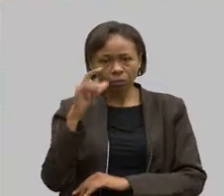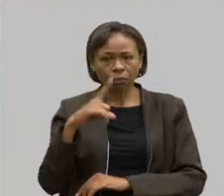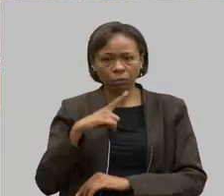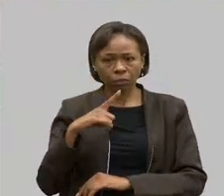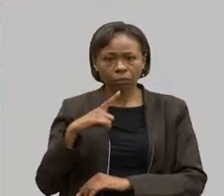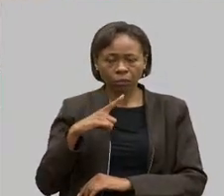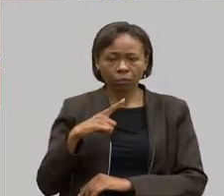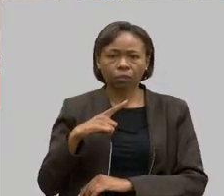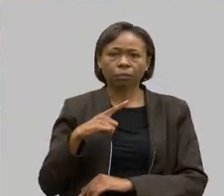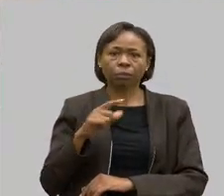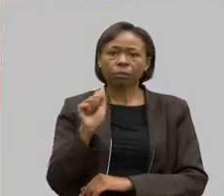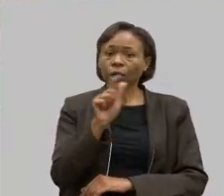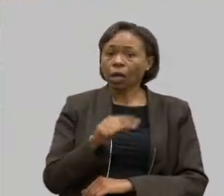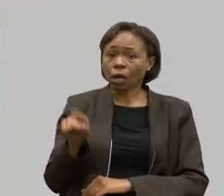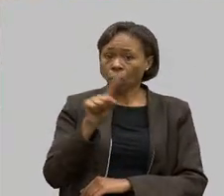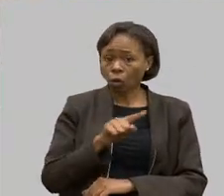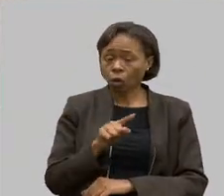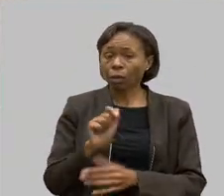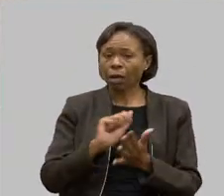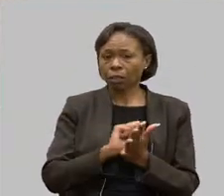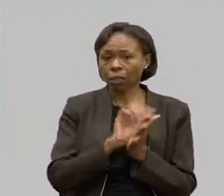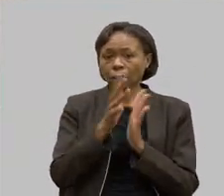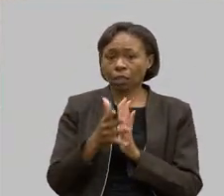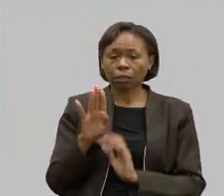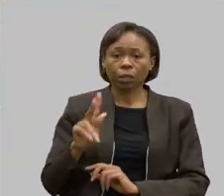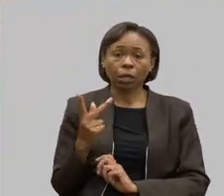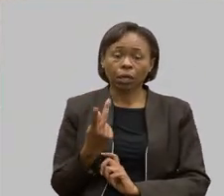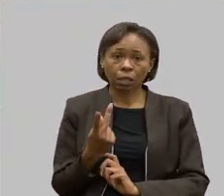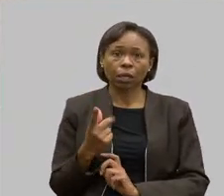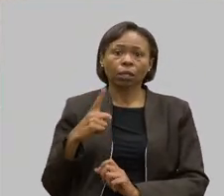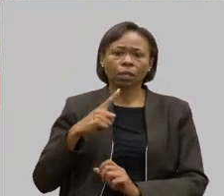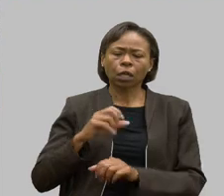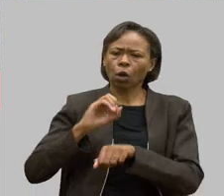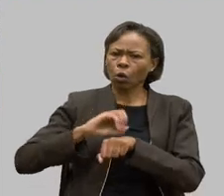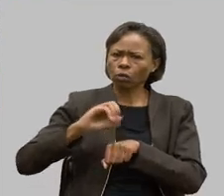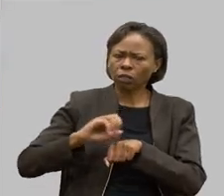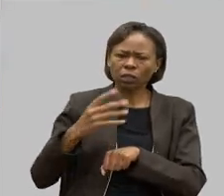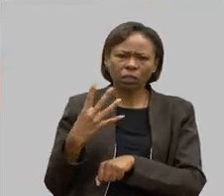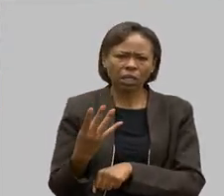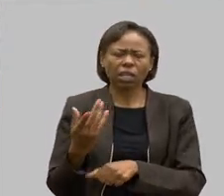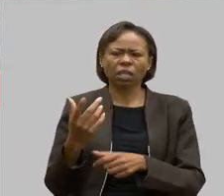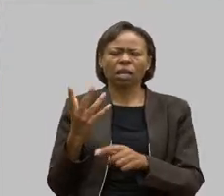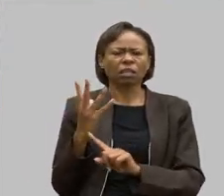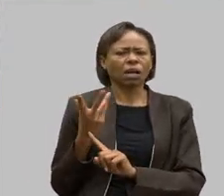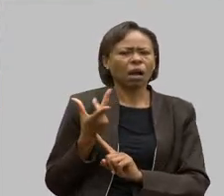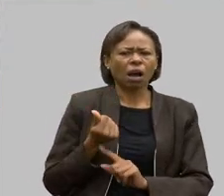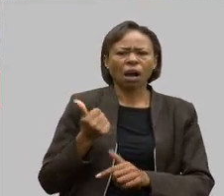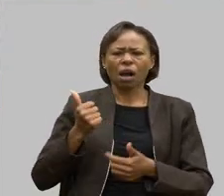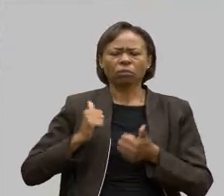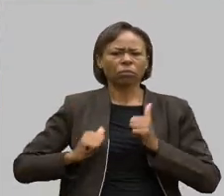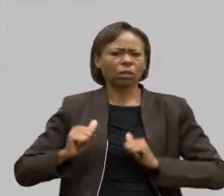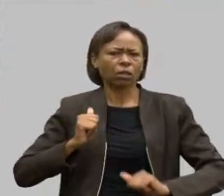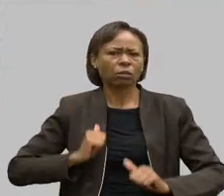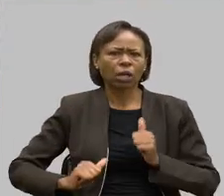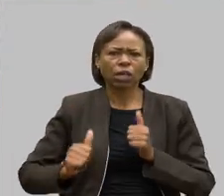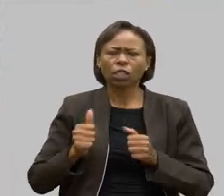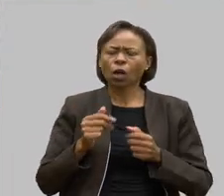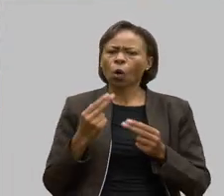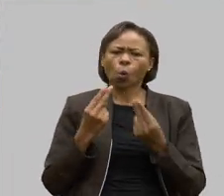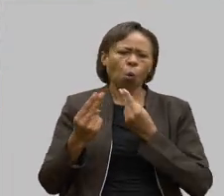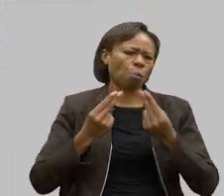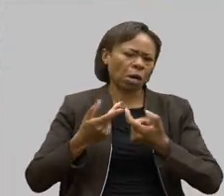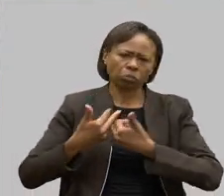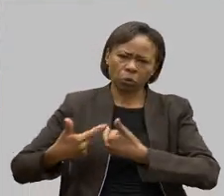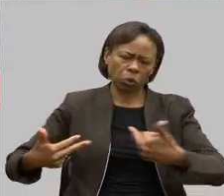acessabh. A gente tem quatro oficinas com inscrições abertas, oficinas de artes cênicas, de intervenção urbana, de confecção de lambilambes, de